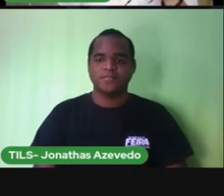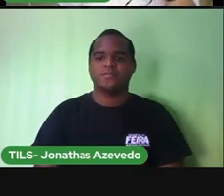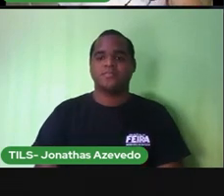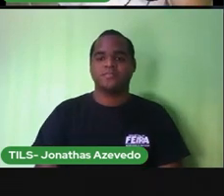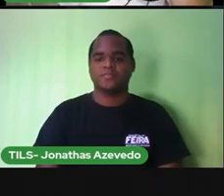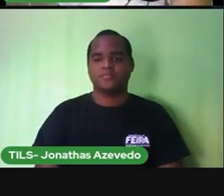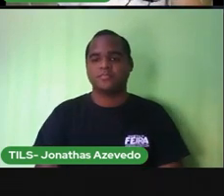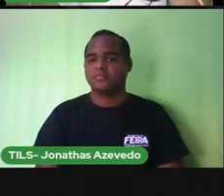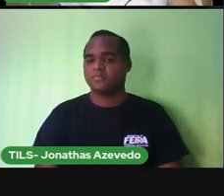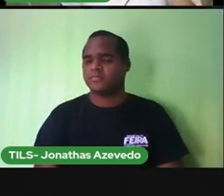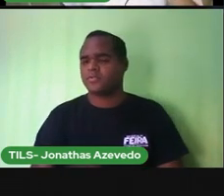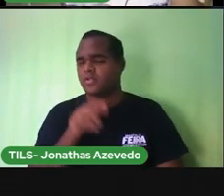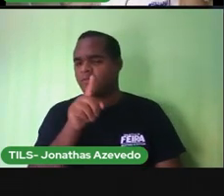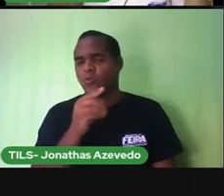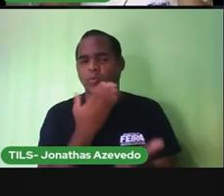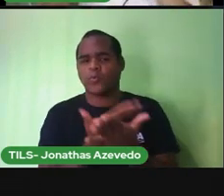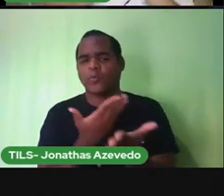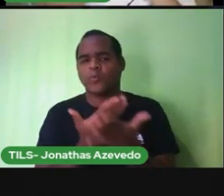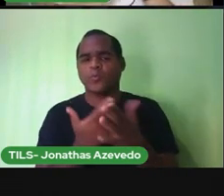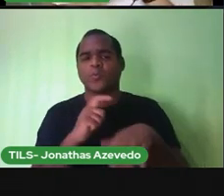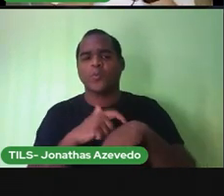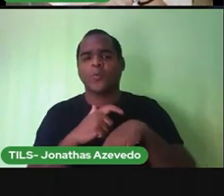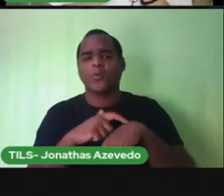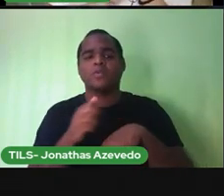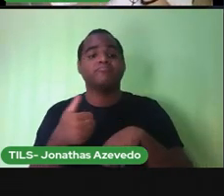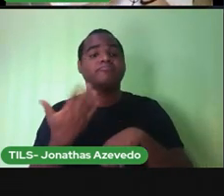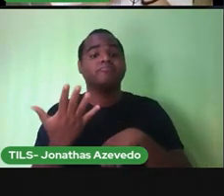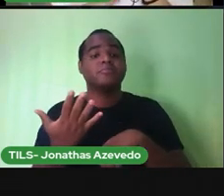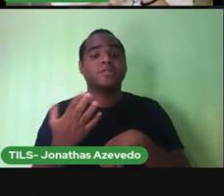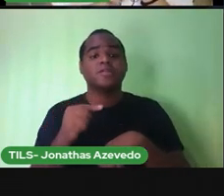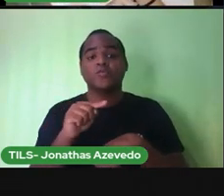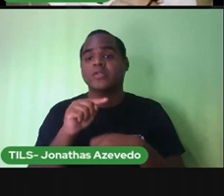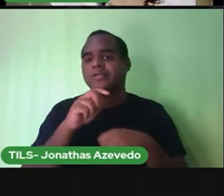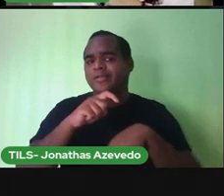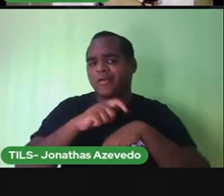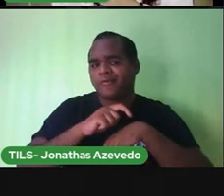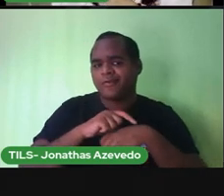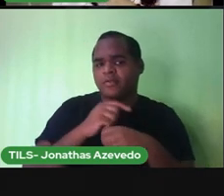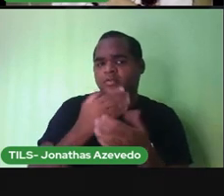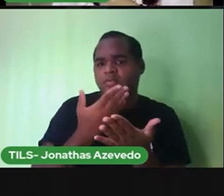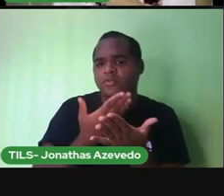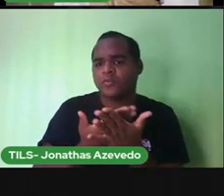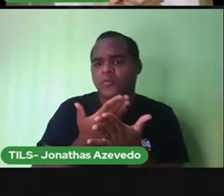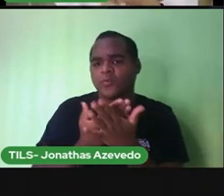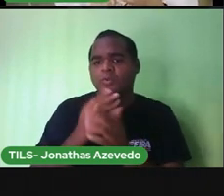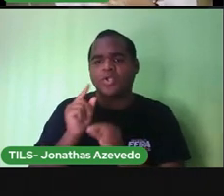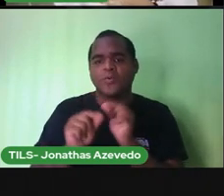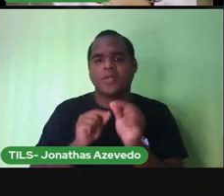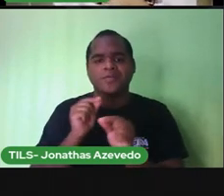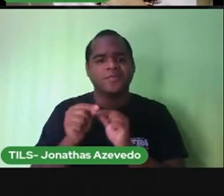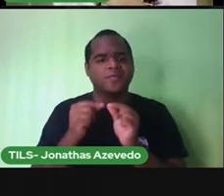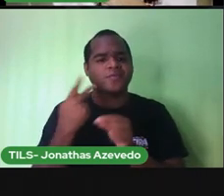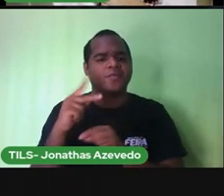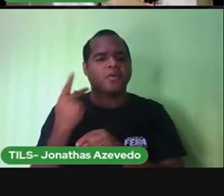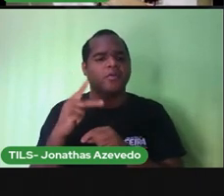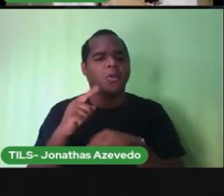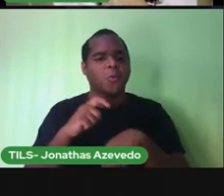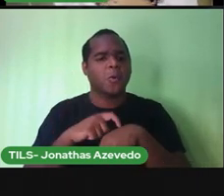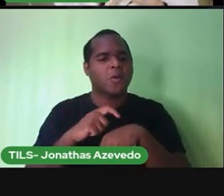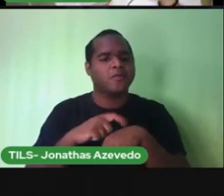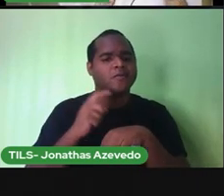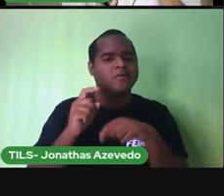A que horas você estuda? Qual é o período de aula na escola? Em que turno você foi